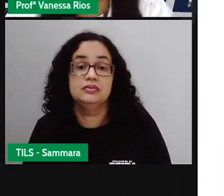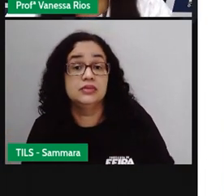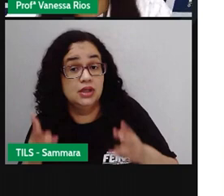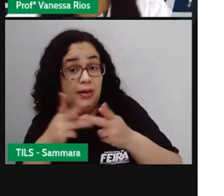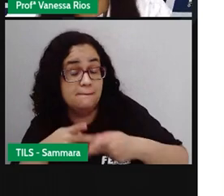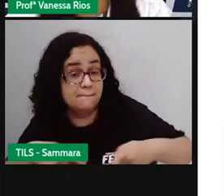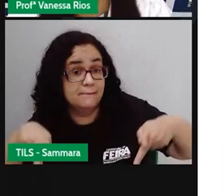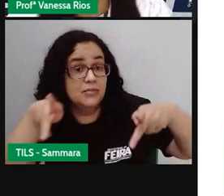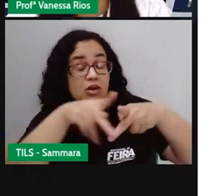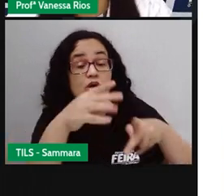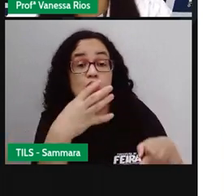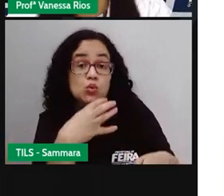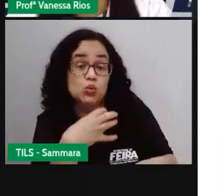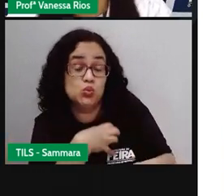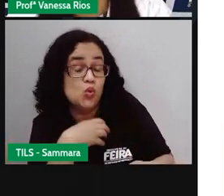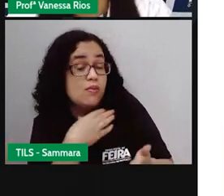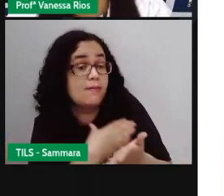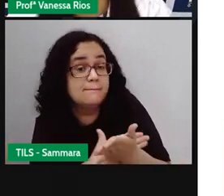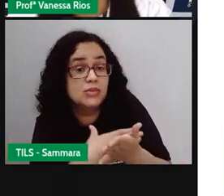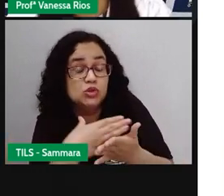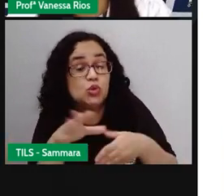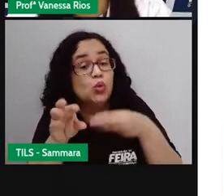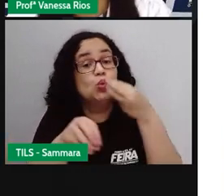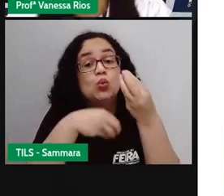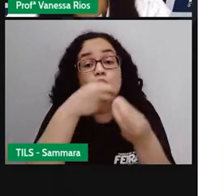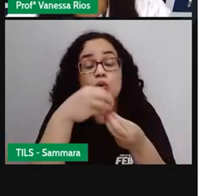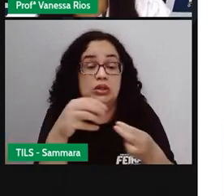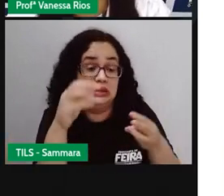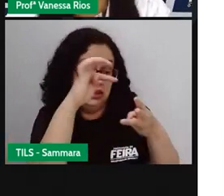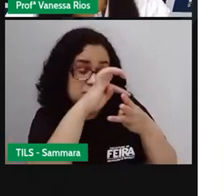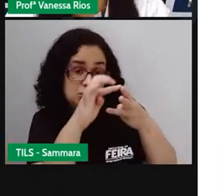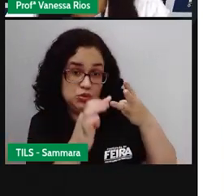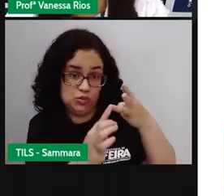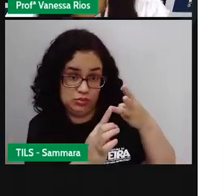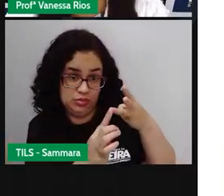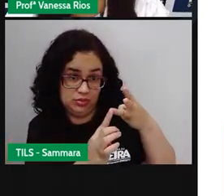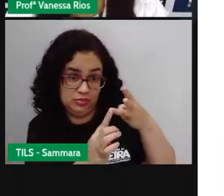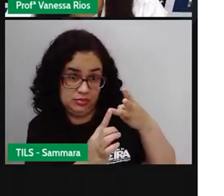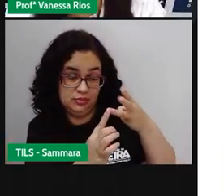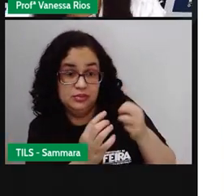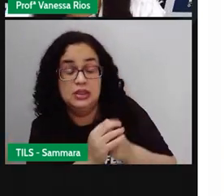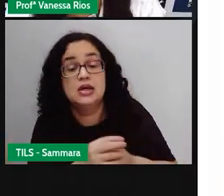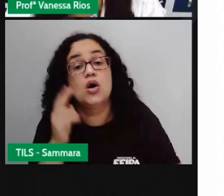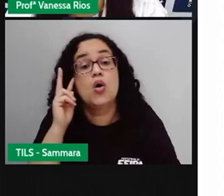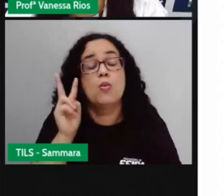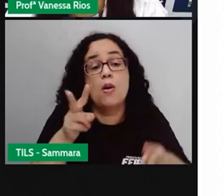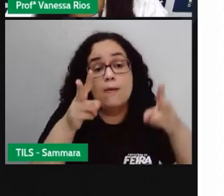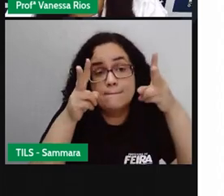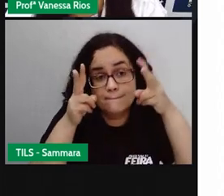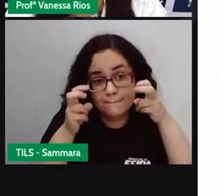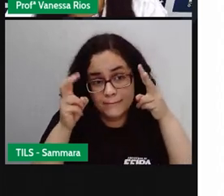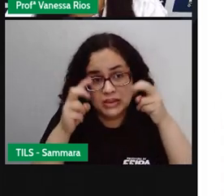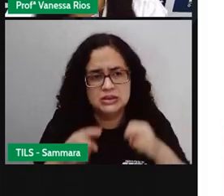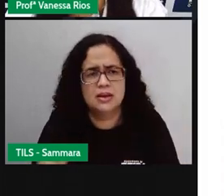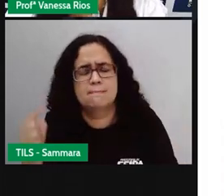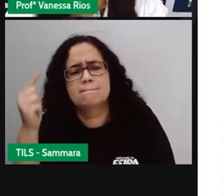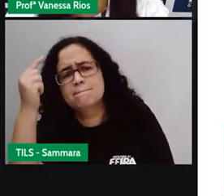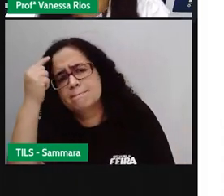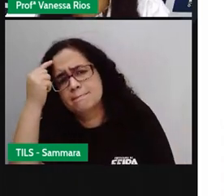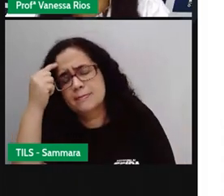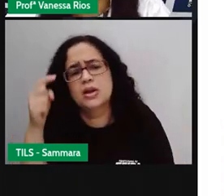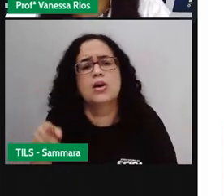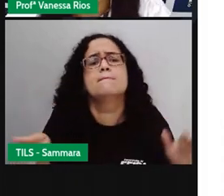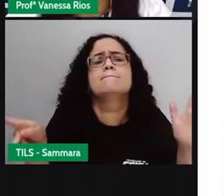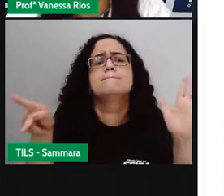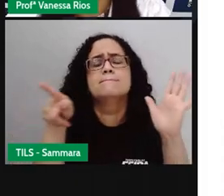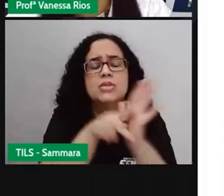A população baiana, ela surgiu da mistura de três grupos humanos. E aí, quando a gente observa isso, a gente pensa muito na própria